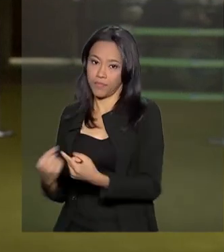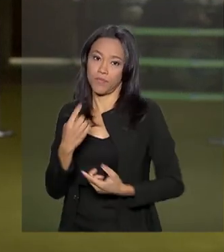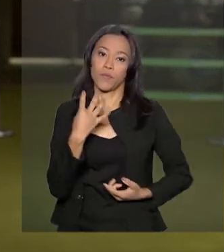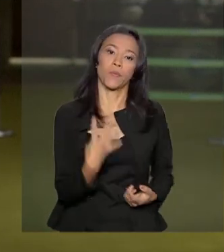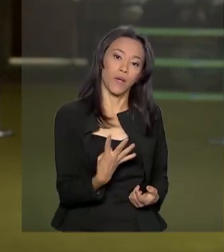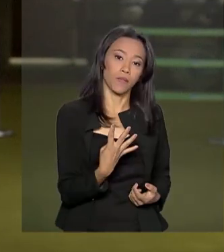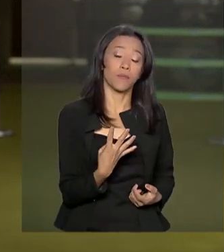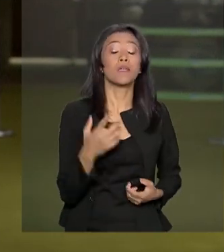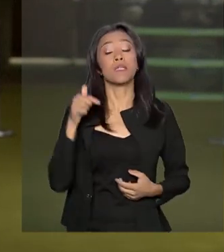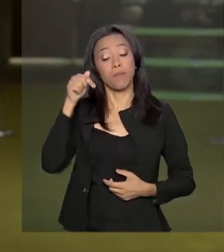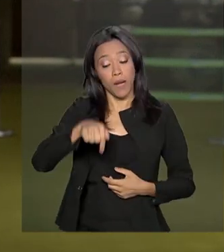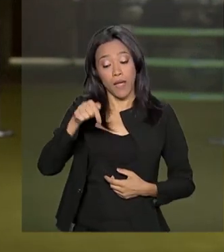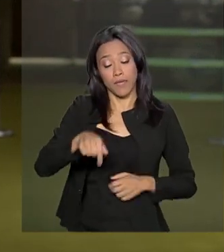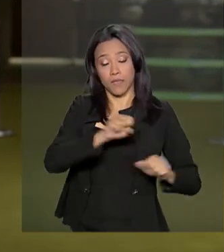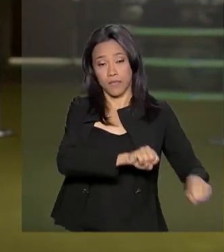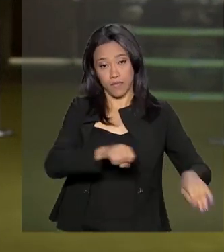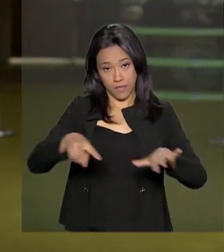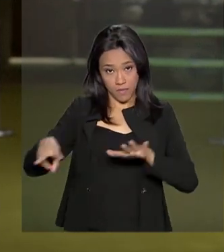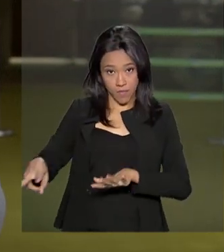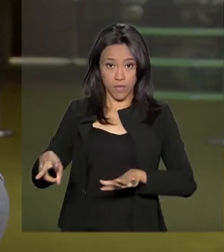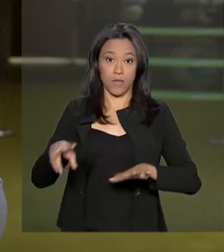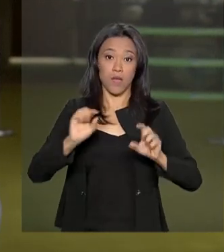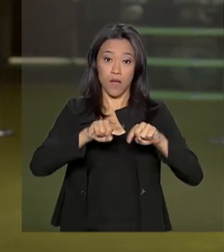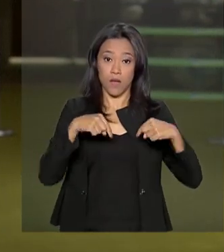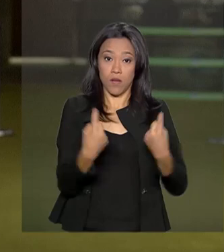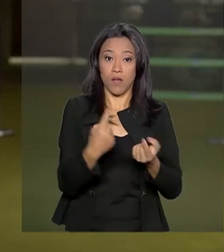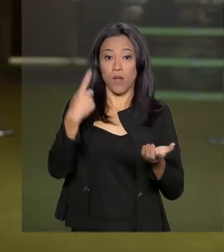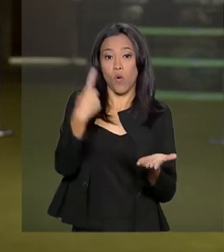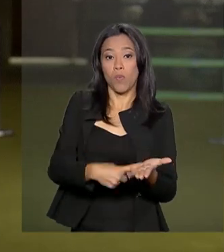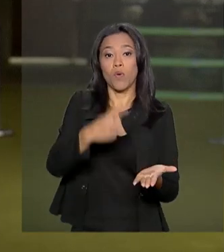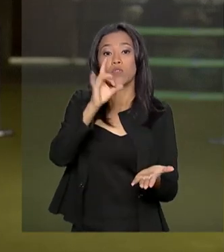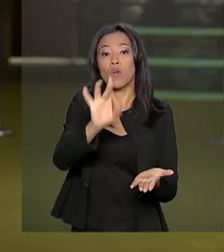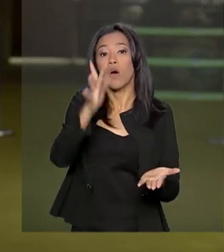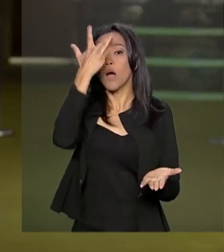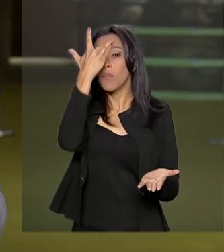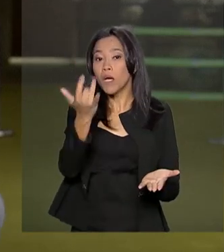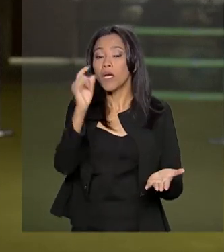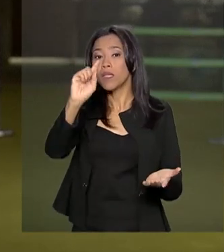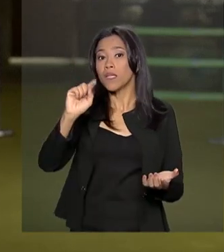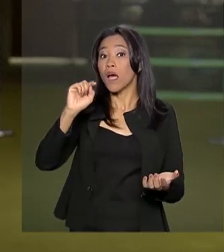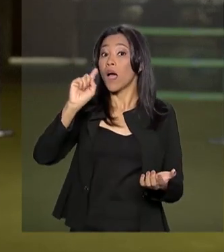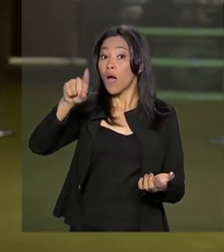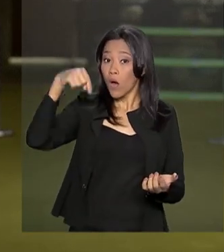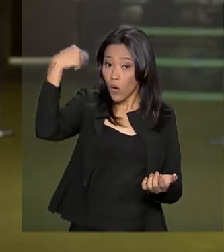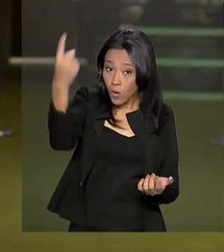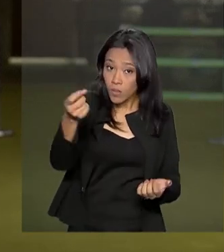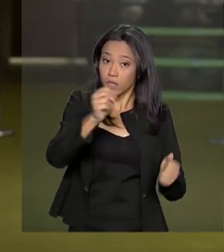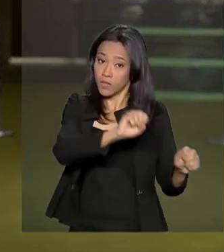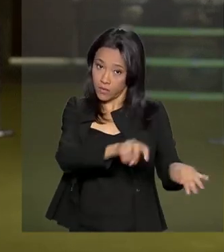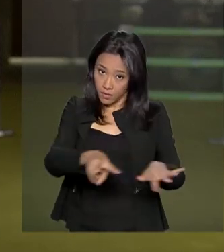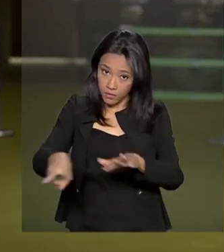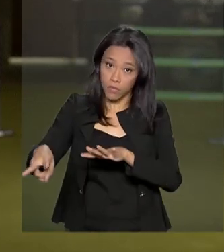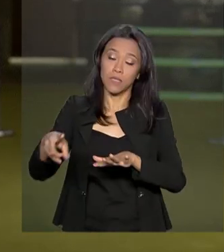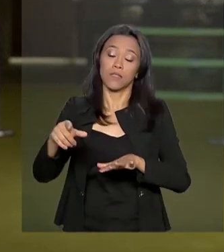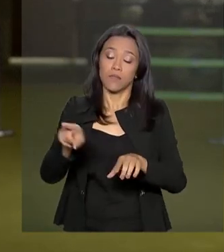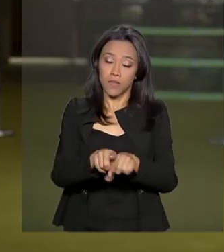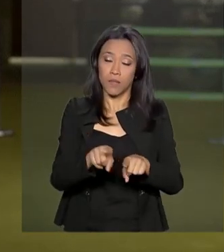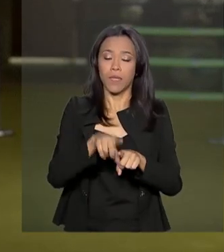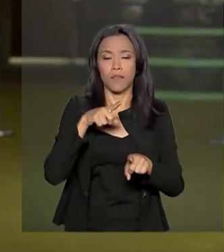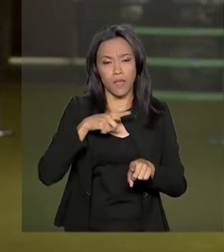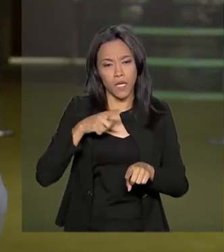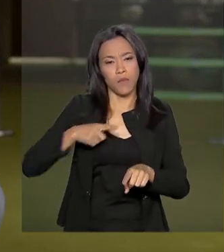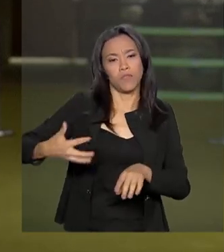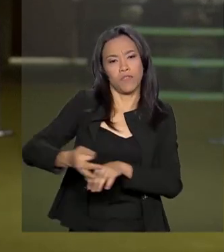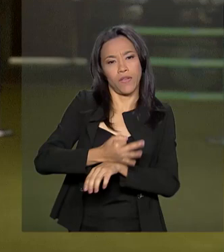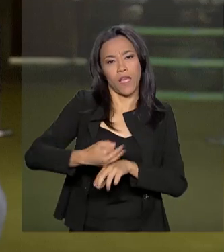Especial para essa semana marcou sessão apenas para amanhã. Na semana que vem, no início da semana, a gente tem aí o feriado